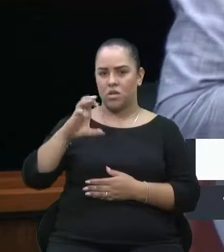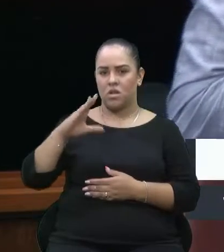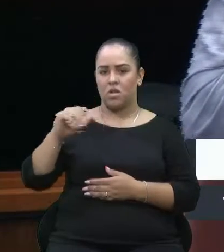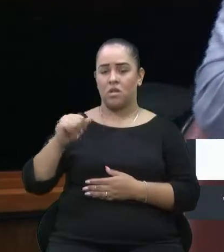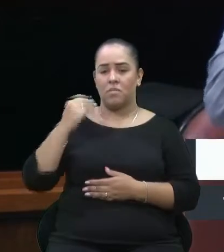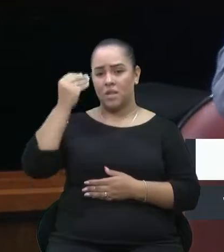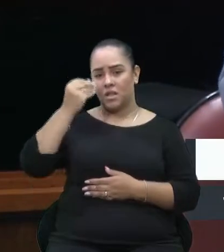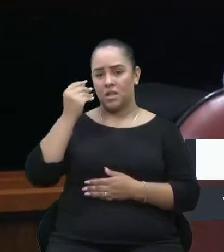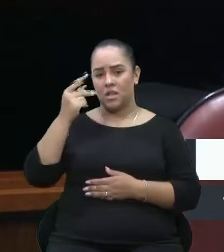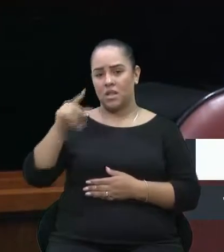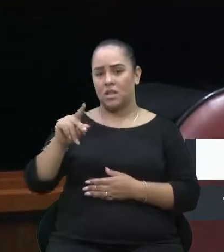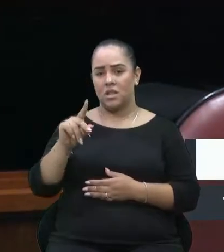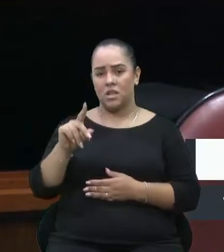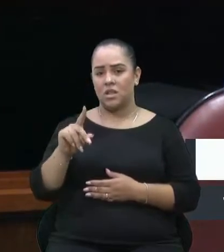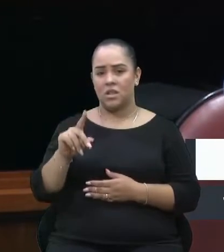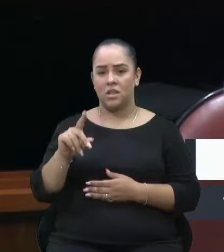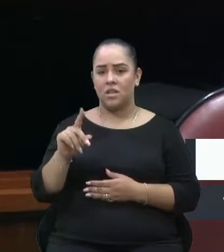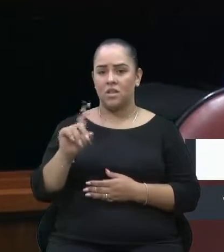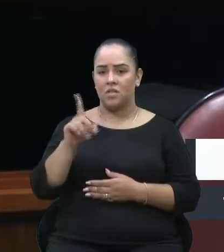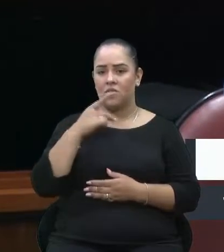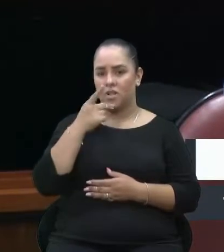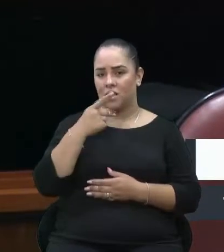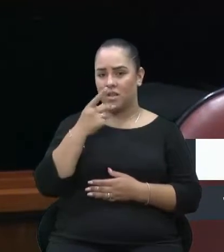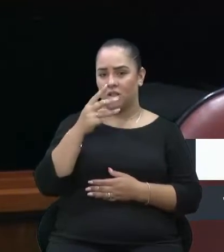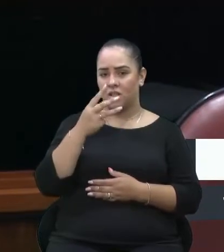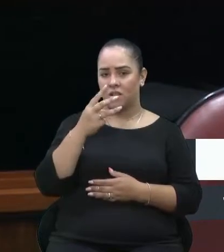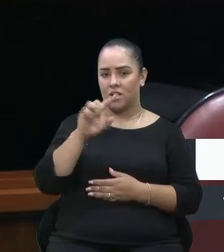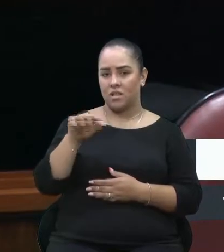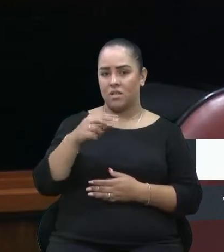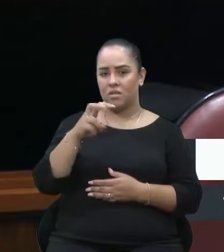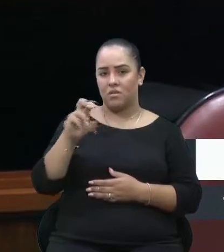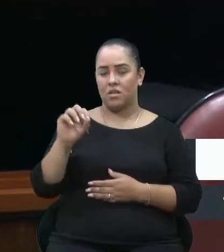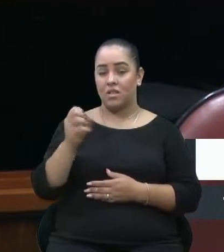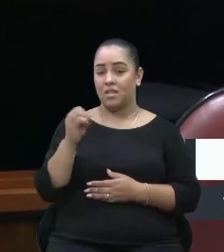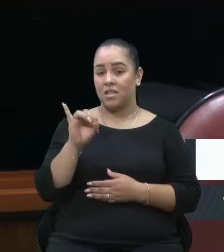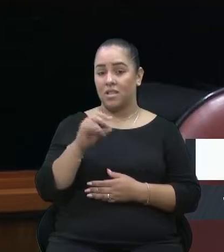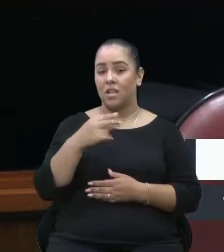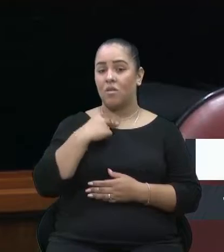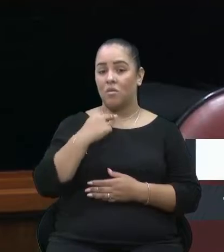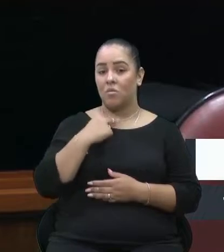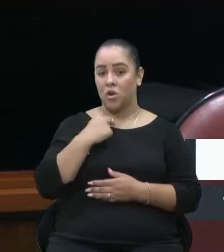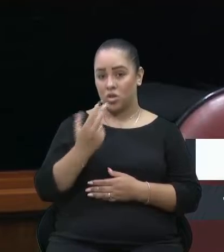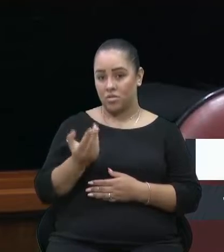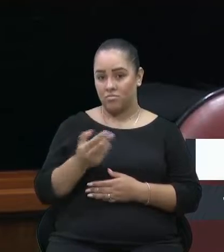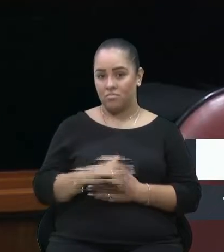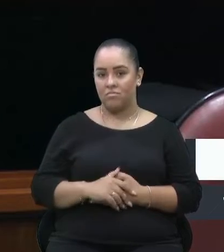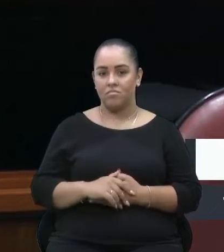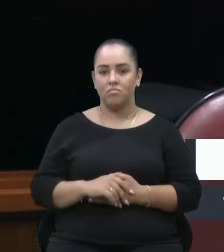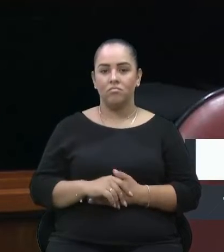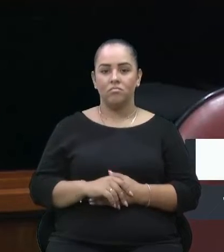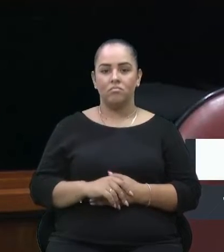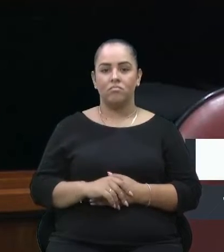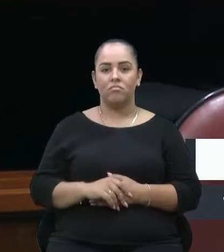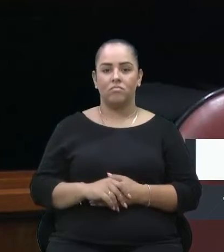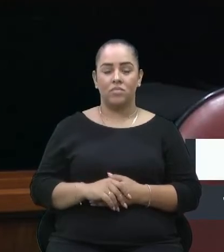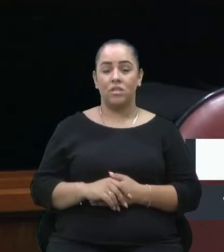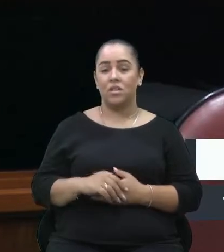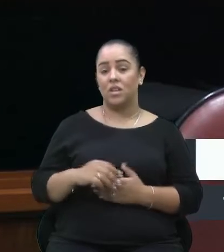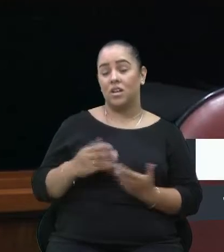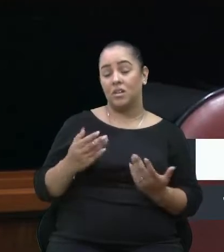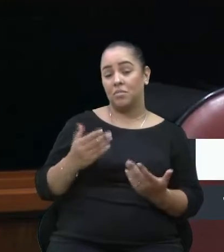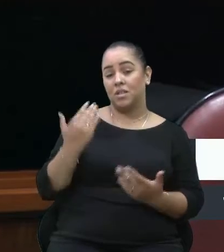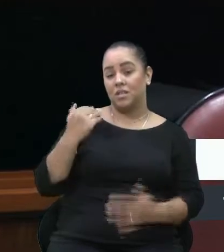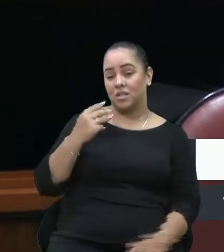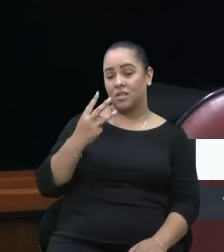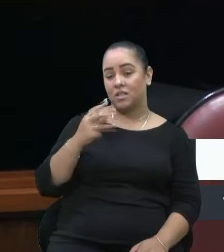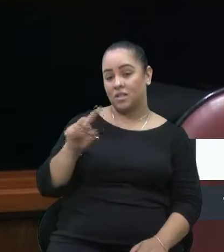não ia falar uma passagem de R$,50, se não podia ser. E acabou estar indo de R$,50, hoje a